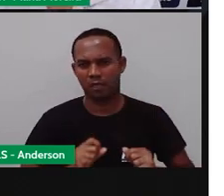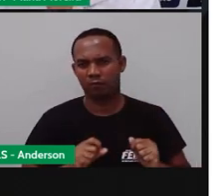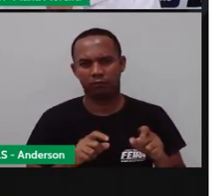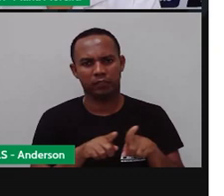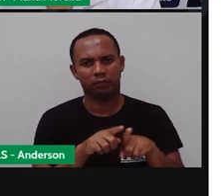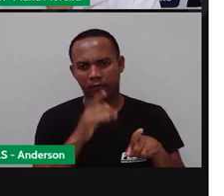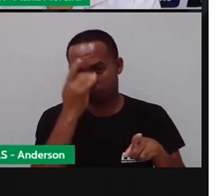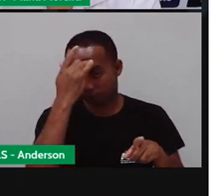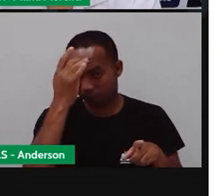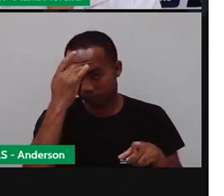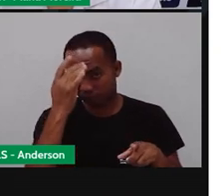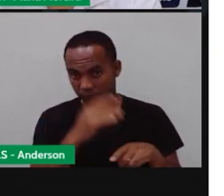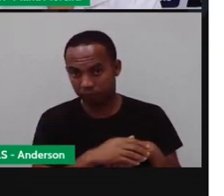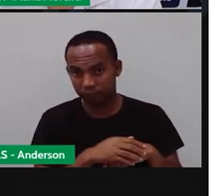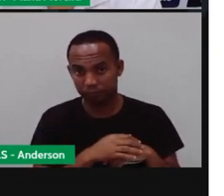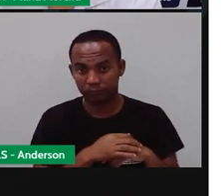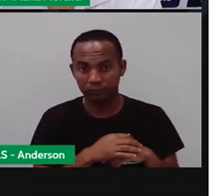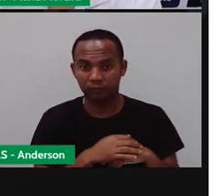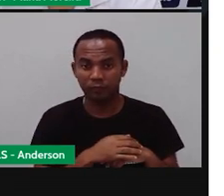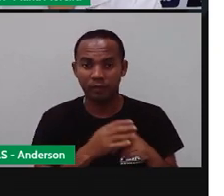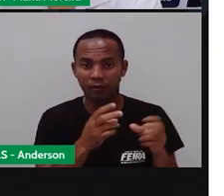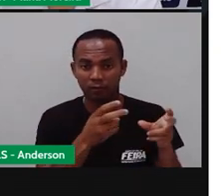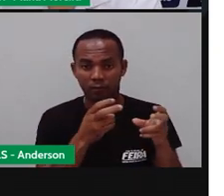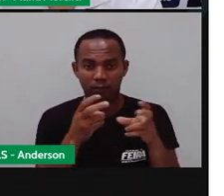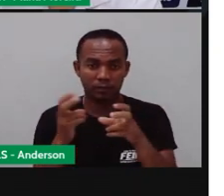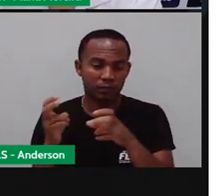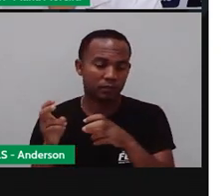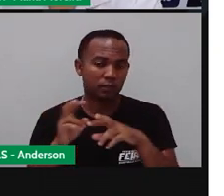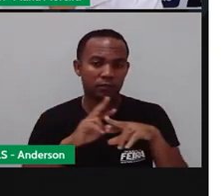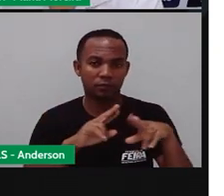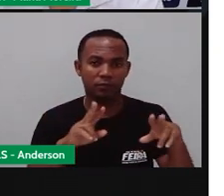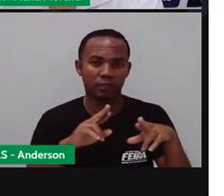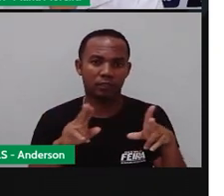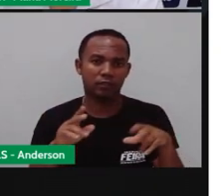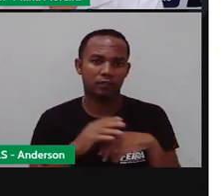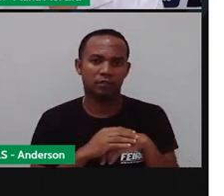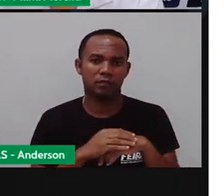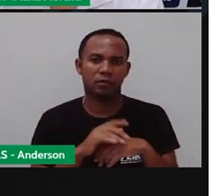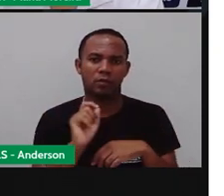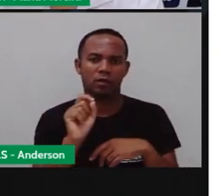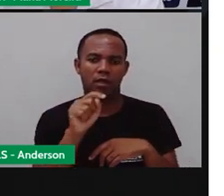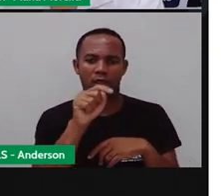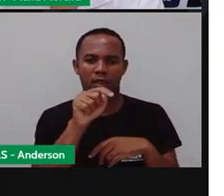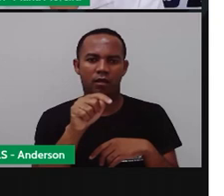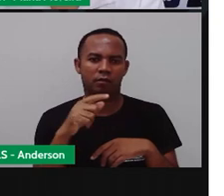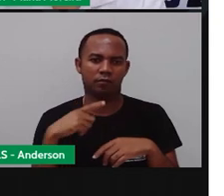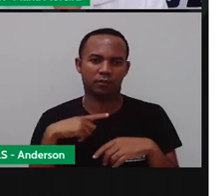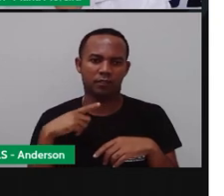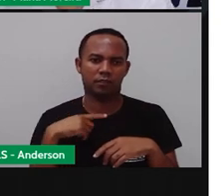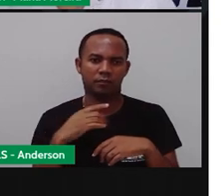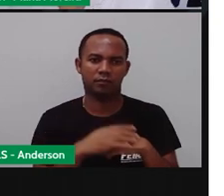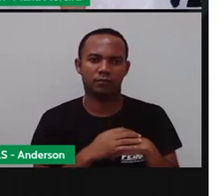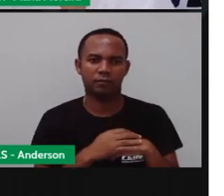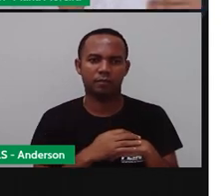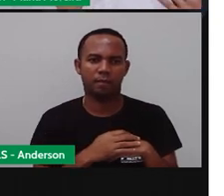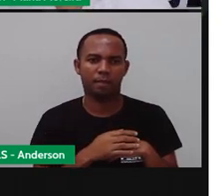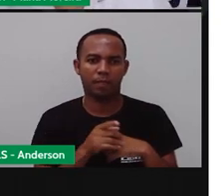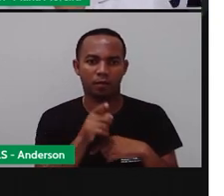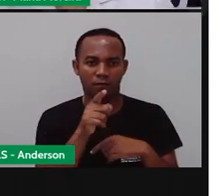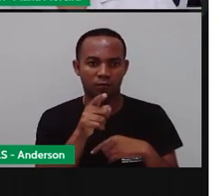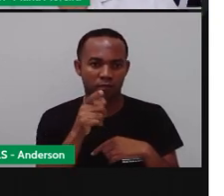Isso, né? Dará o que? Personalidade A sua maquete Então a partir do momento Que você